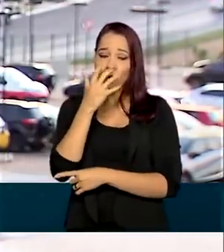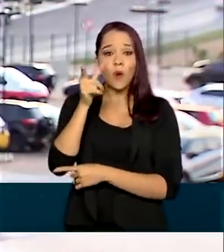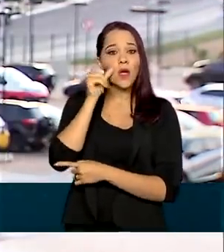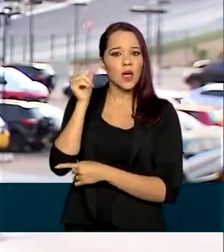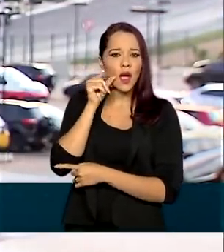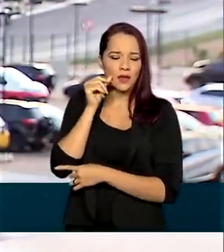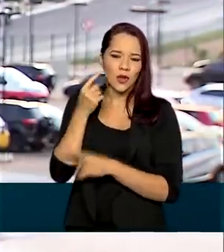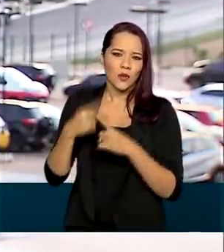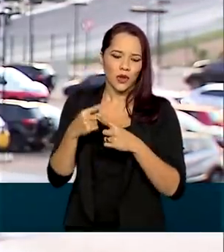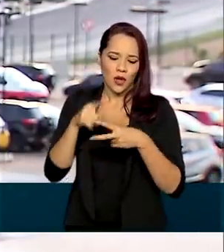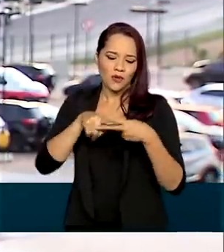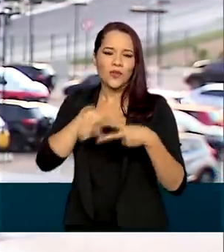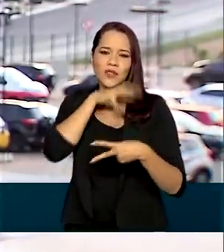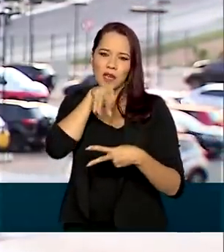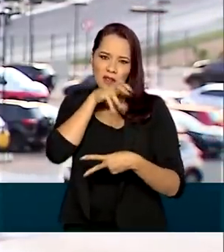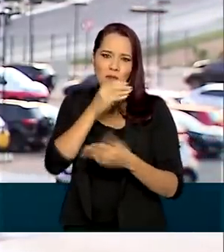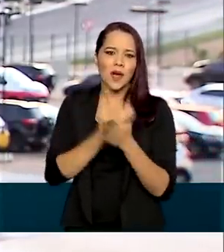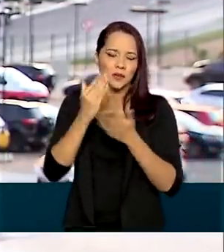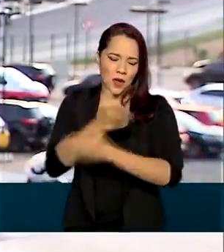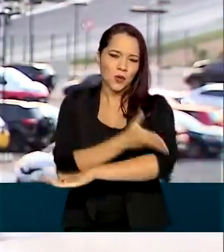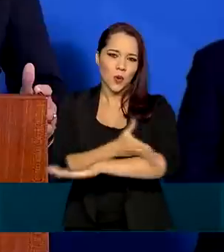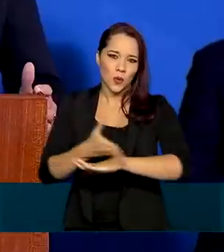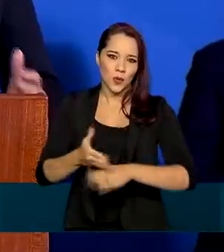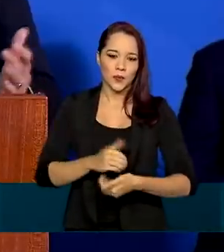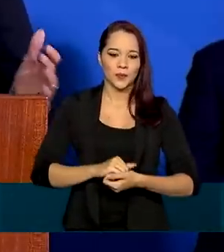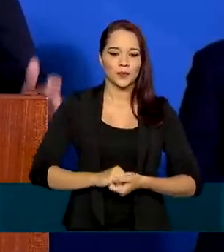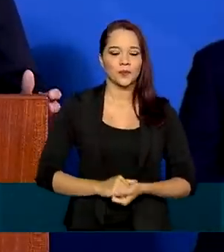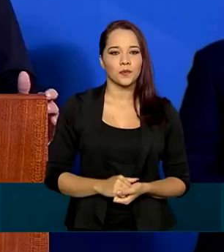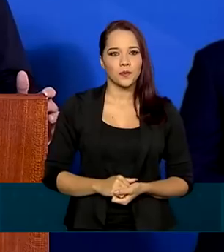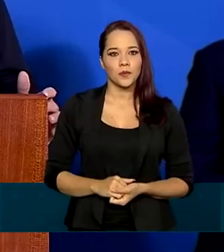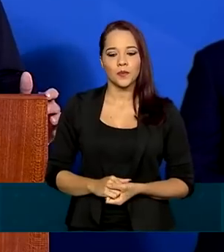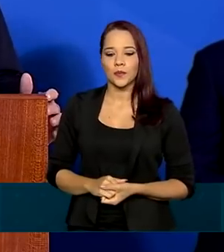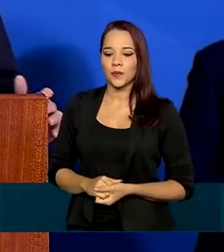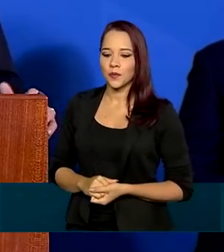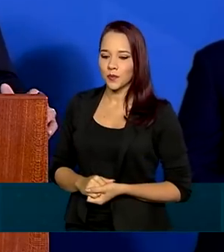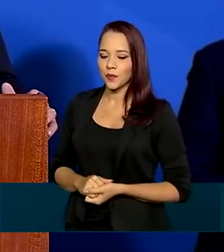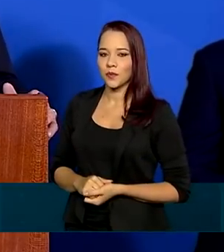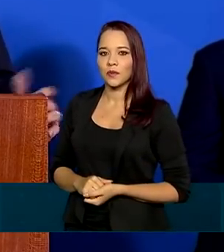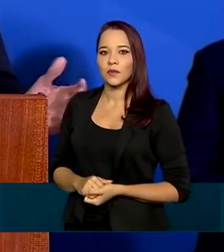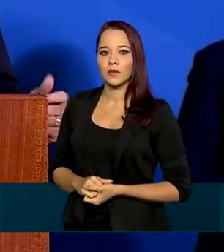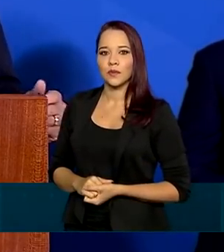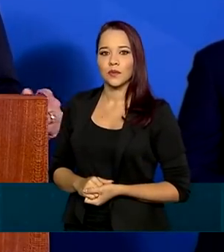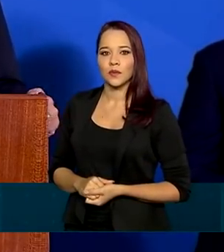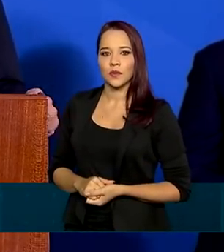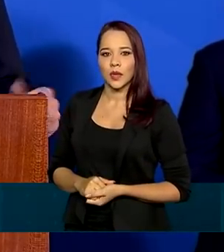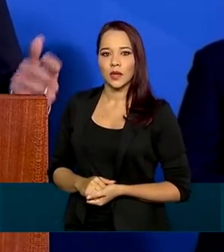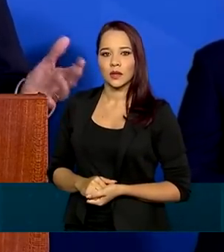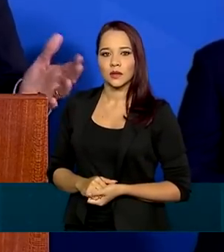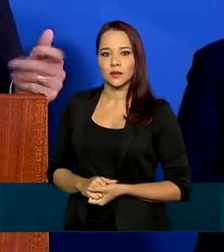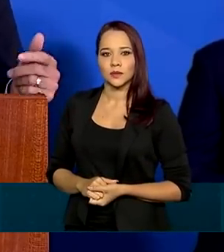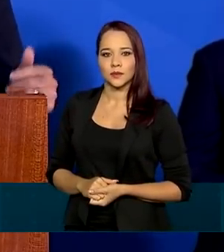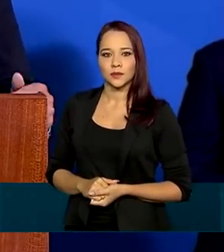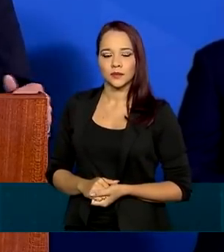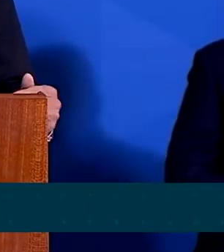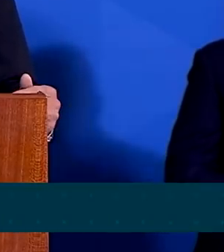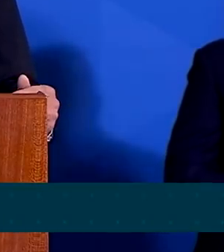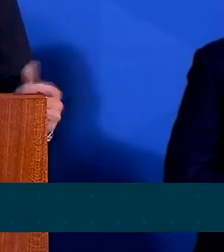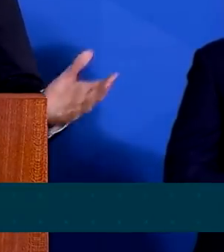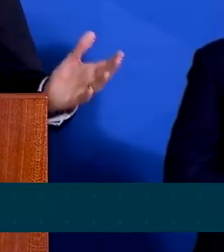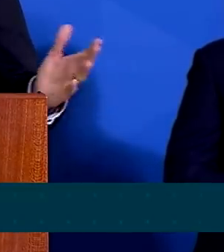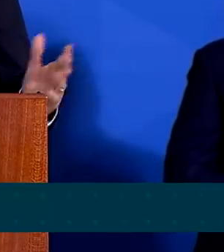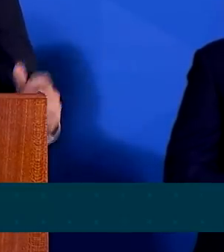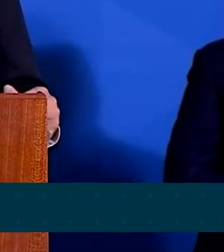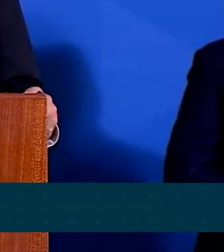por serem os animais domésticos mais comuns. Quem não demonstra amor por um animal como um cão, por exemplo,